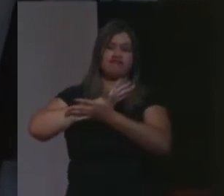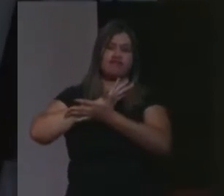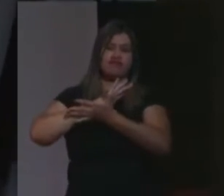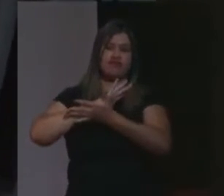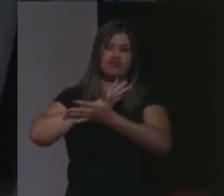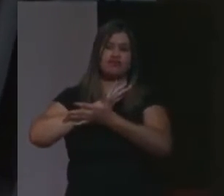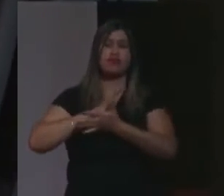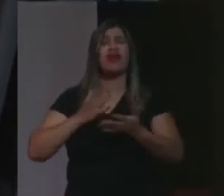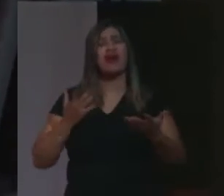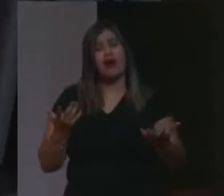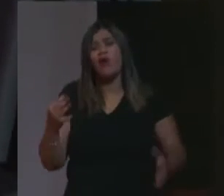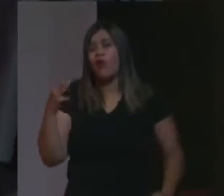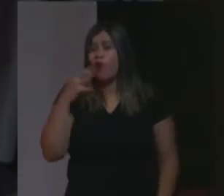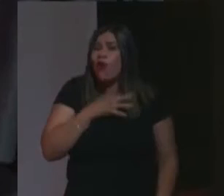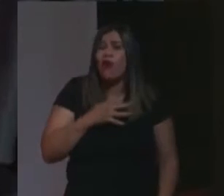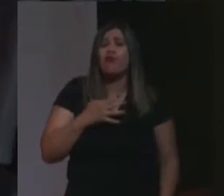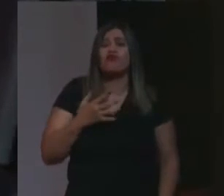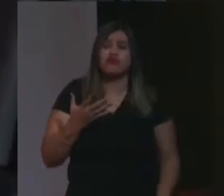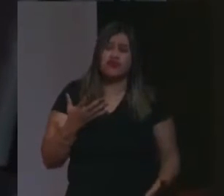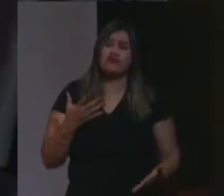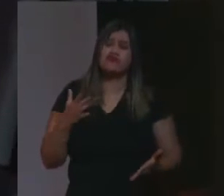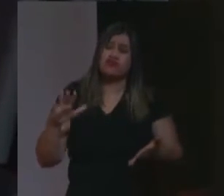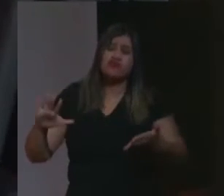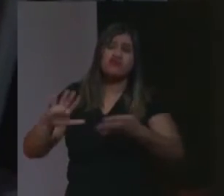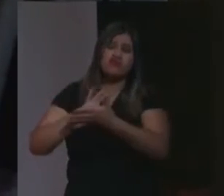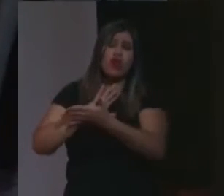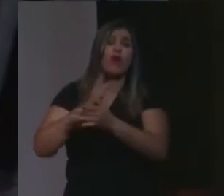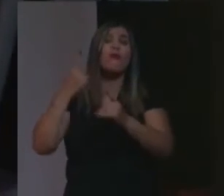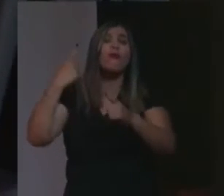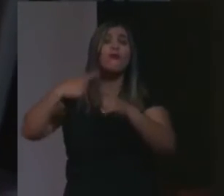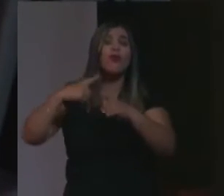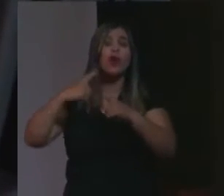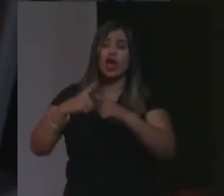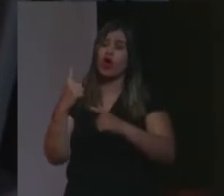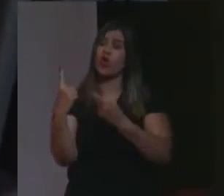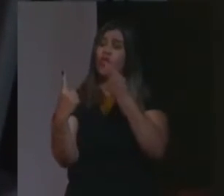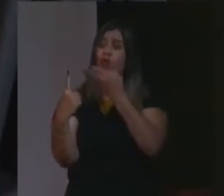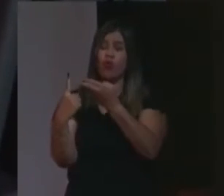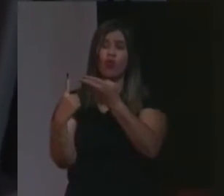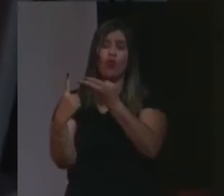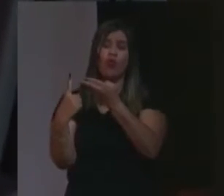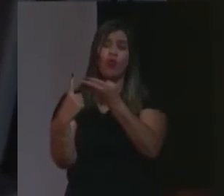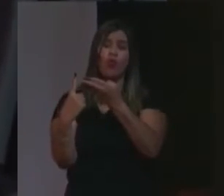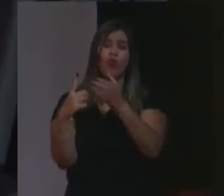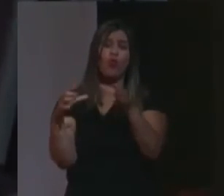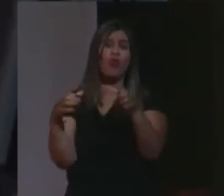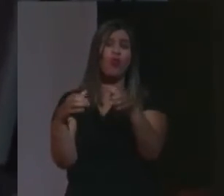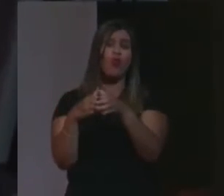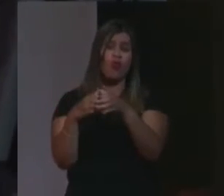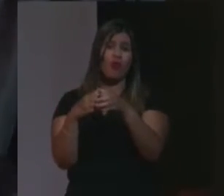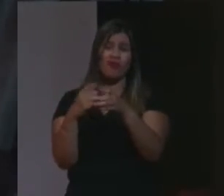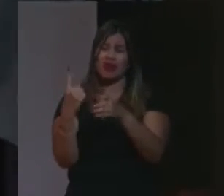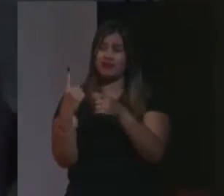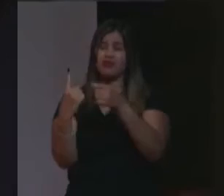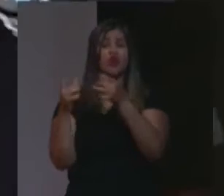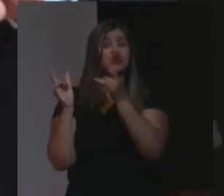porque morreu o último representante de uma tribo importante que eu não vou saber falar o nome.